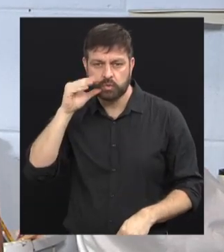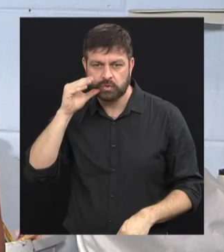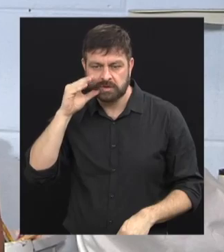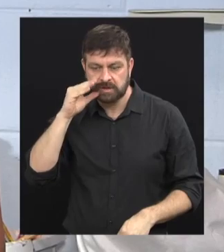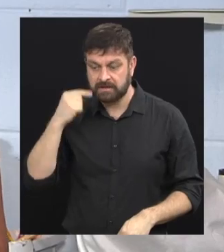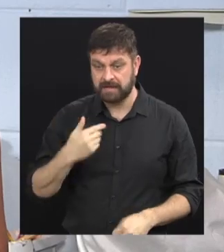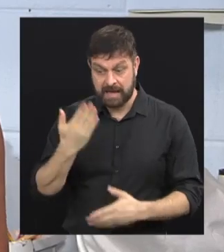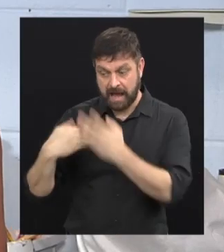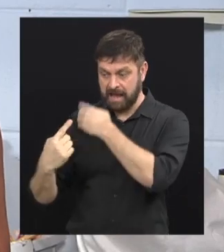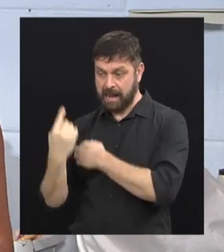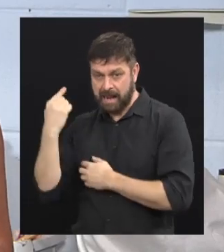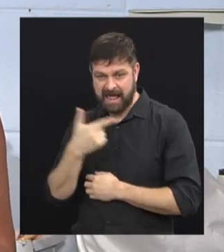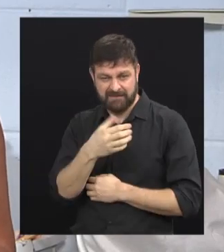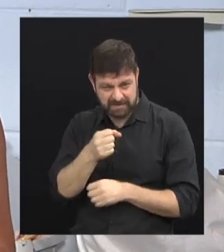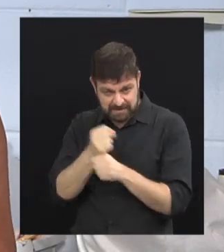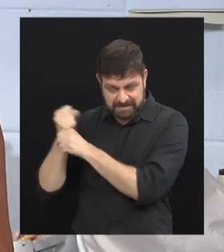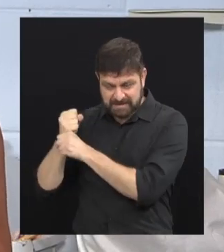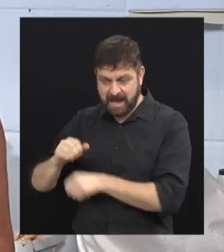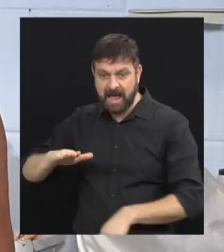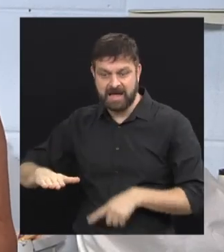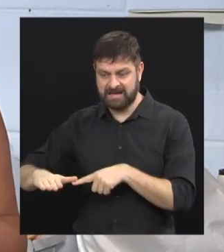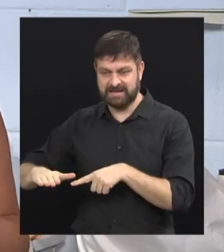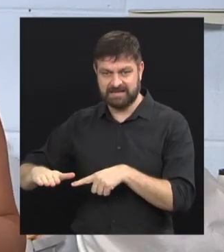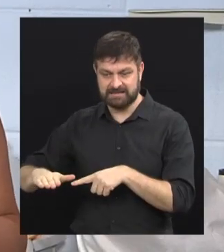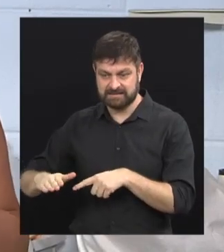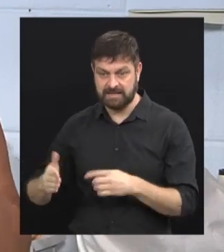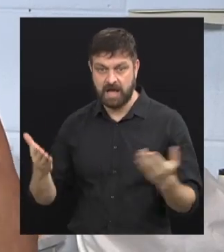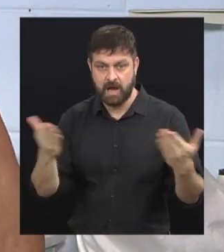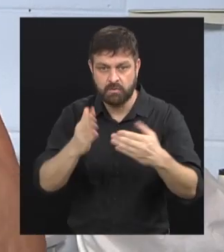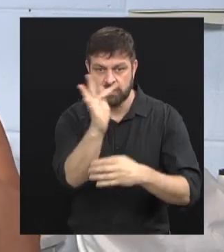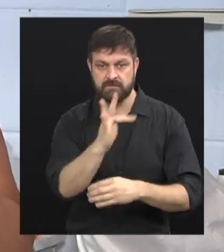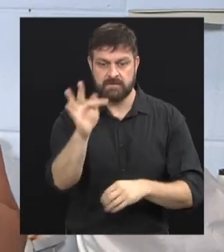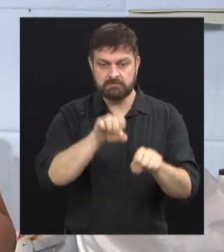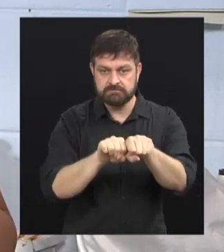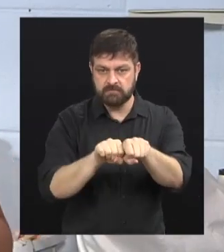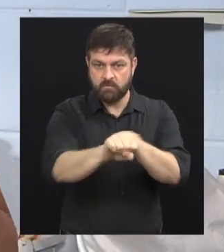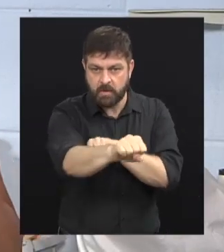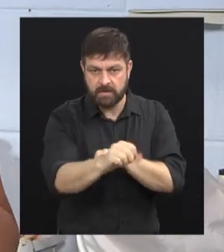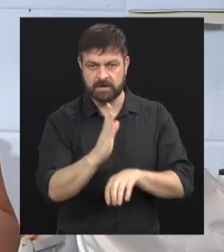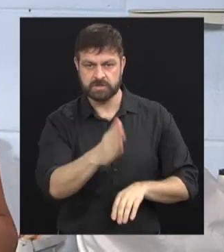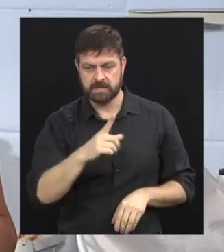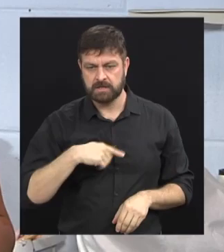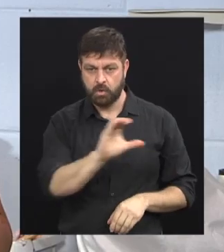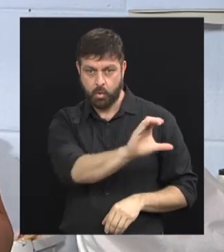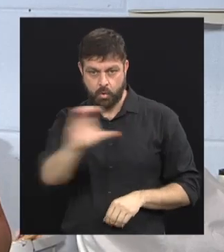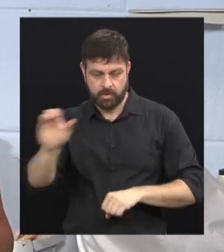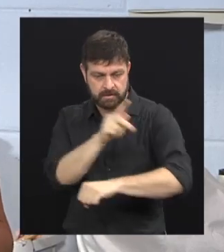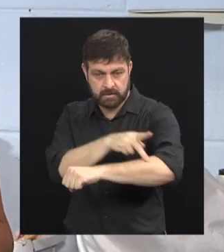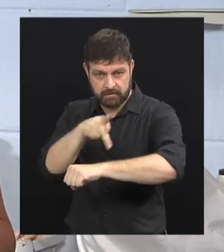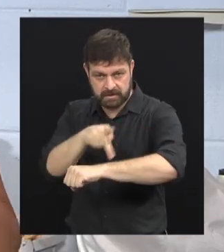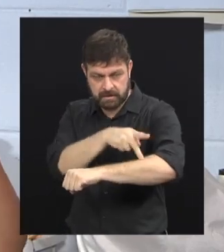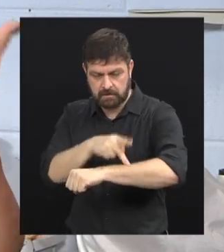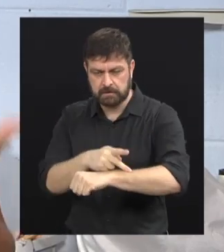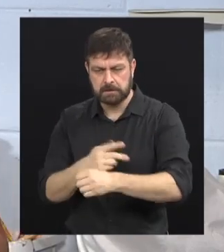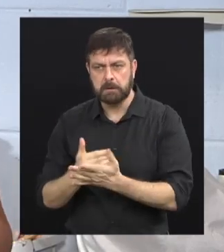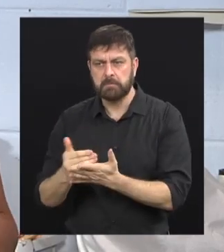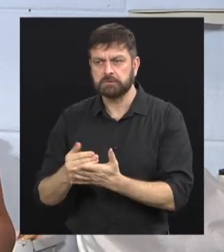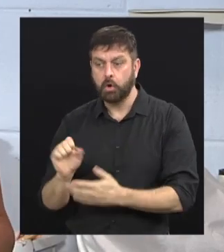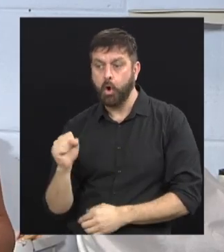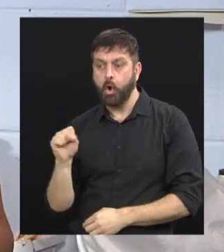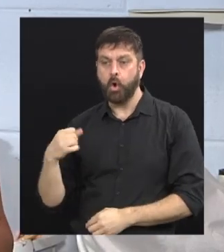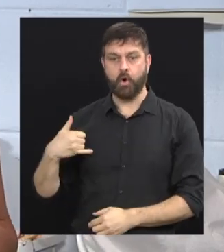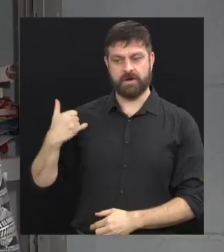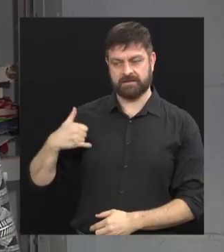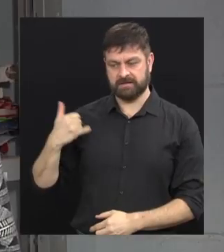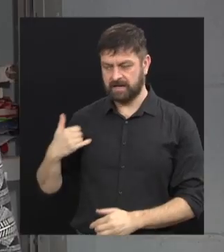hoje que eram crianças há 20 anos atrás, fazendo faculdade, formados. Nós temos um coordenador pedagógico que começou com